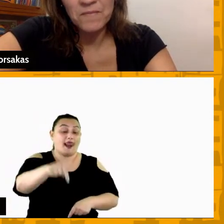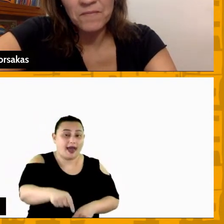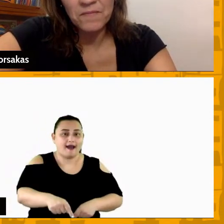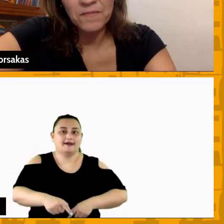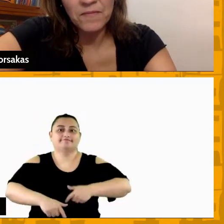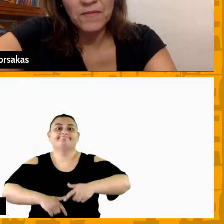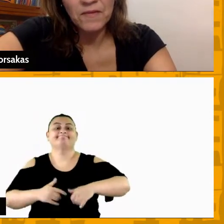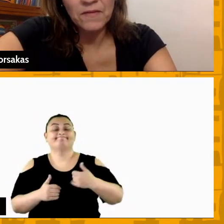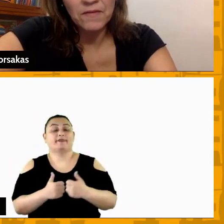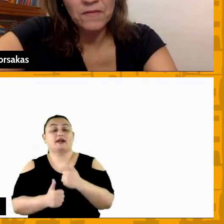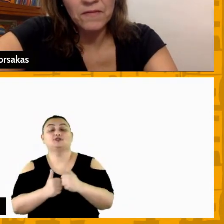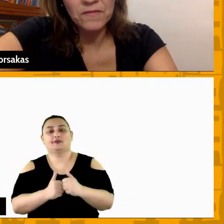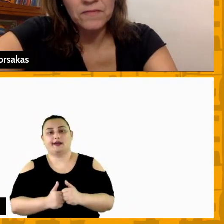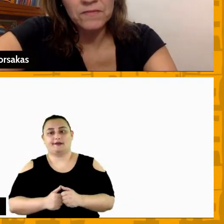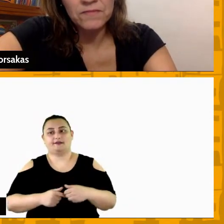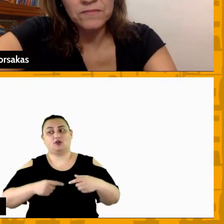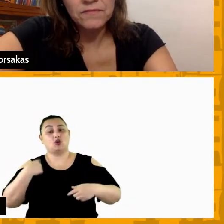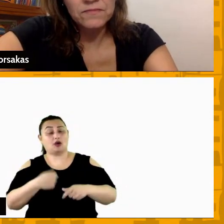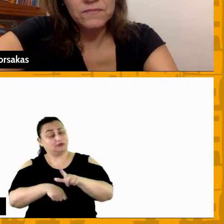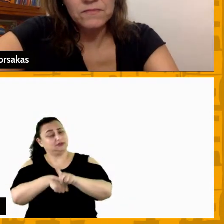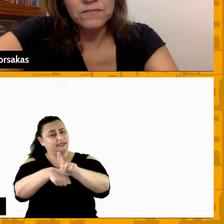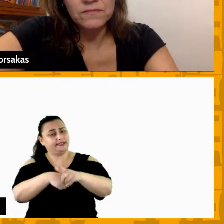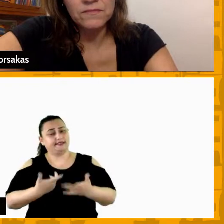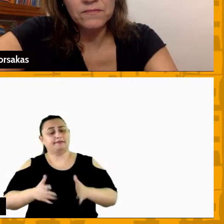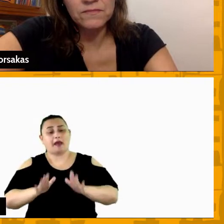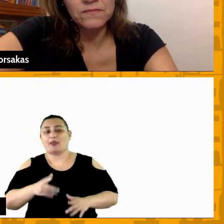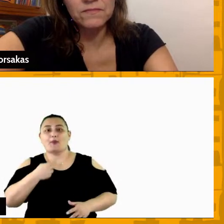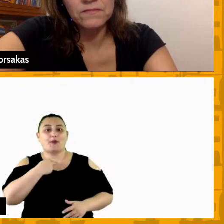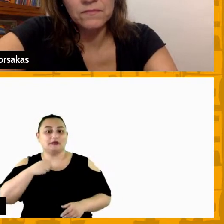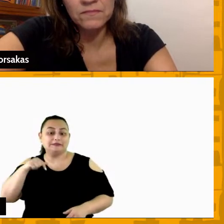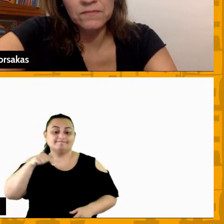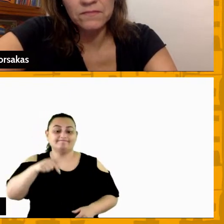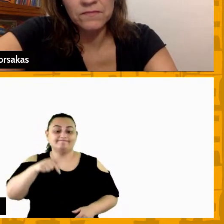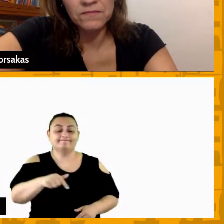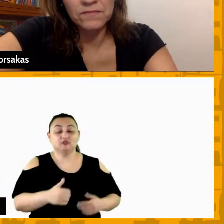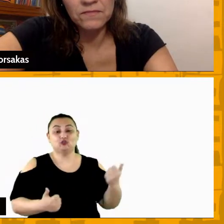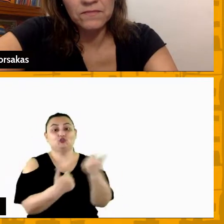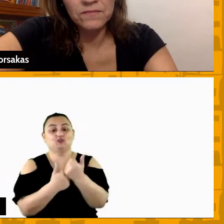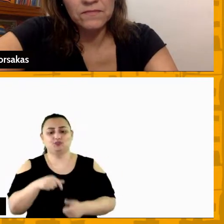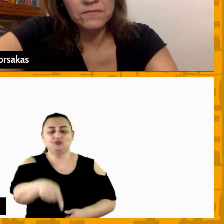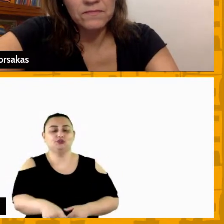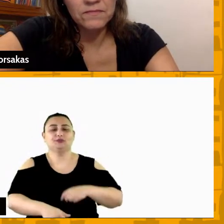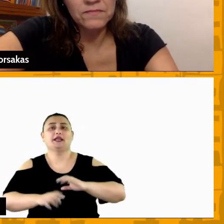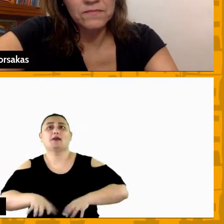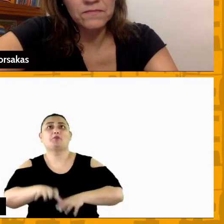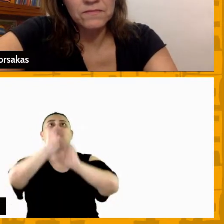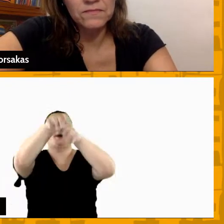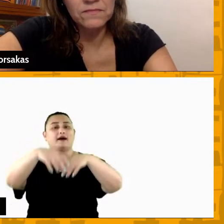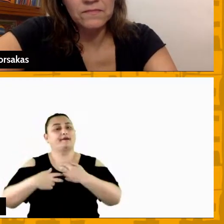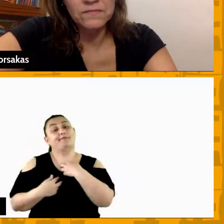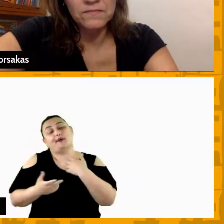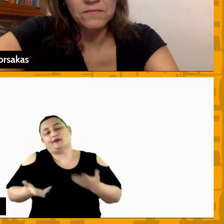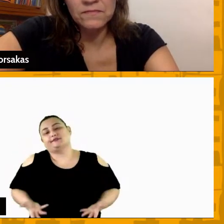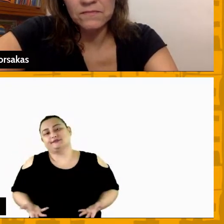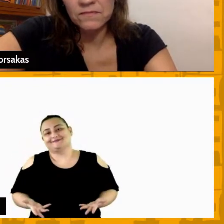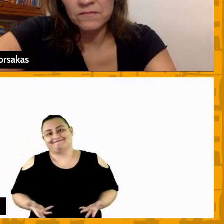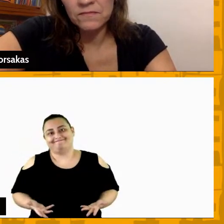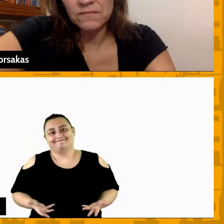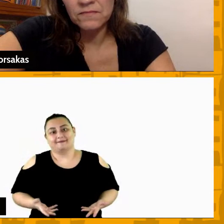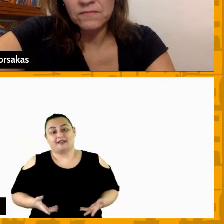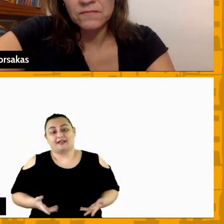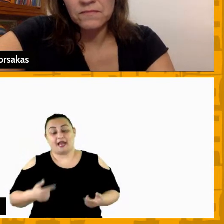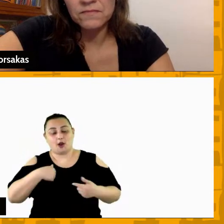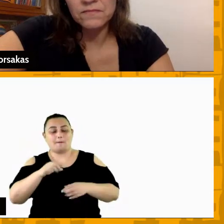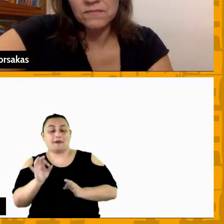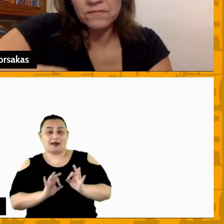liderança tudo aquilo e em alguns momentos você não pode executar o que você planejou e a gente até